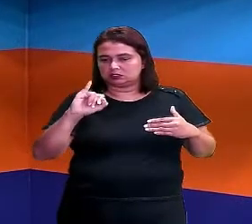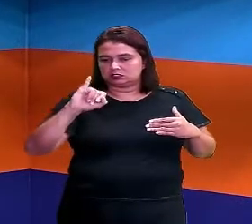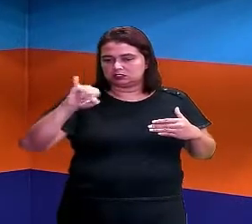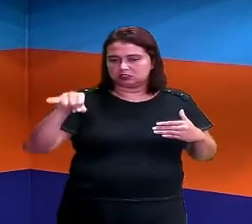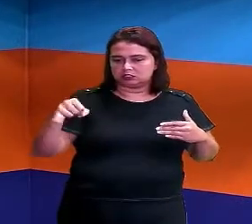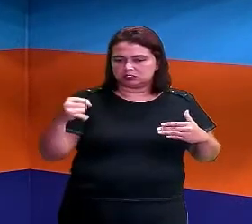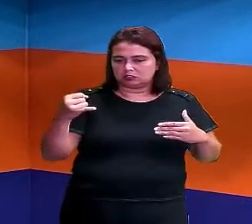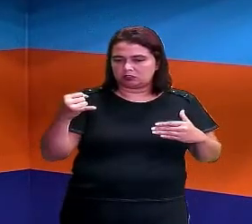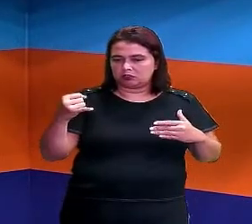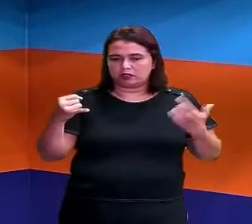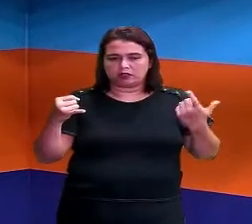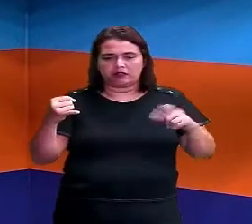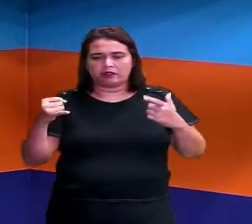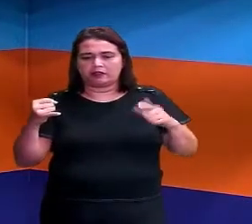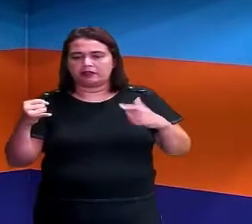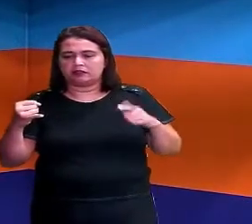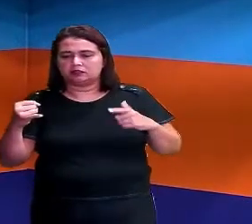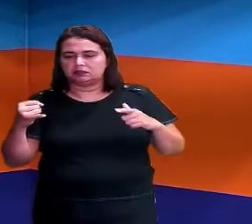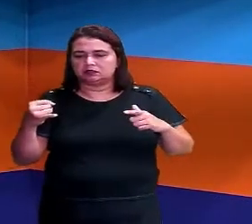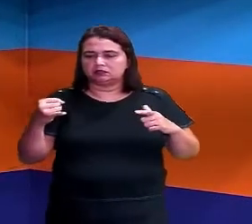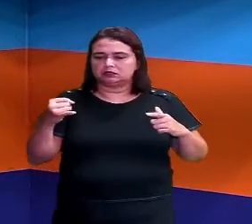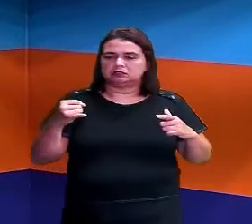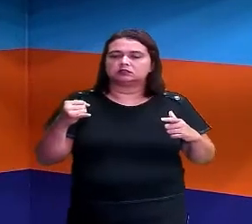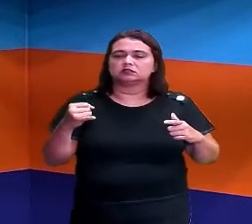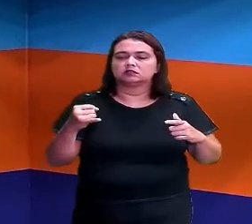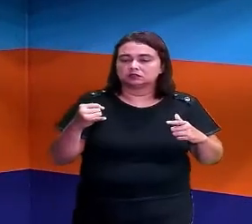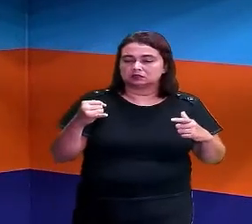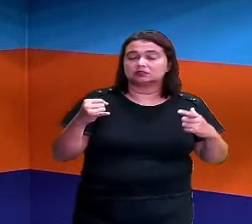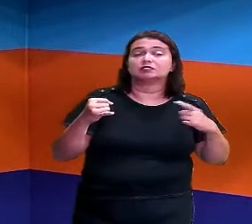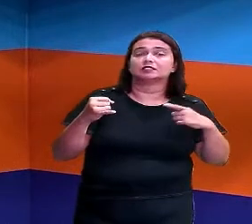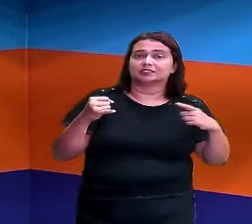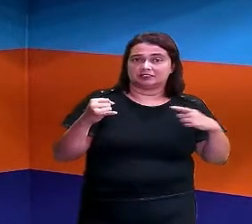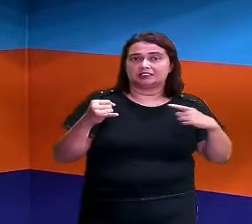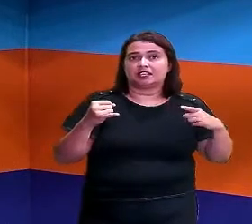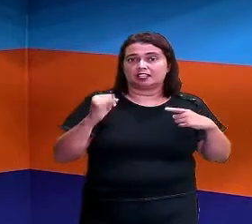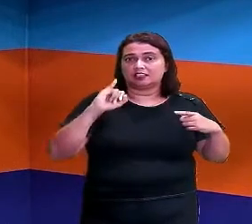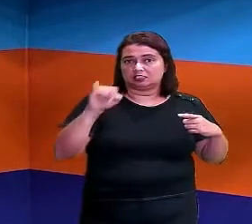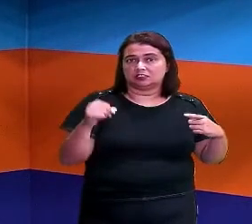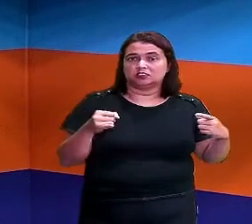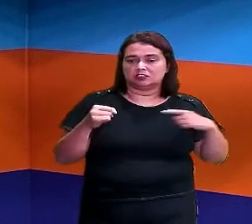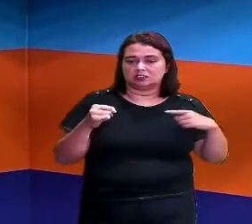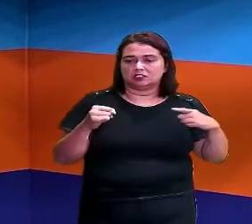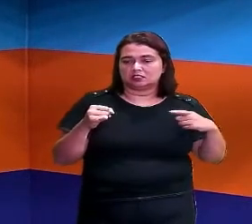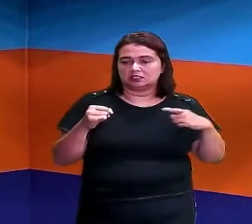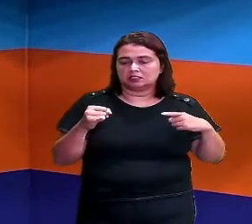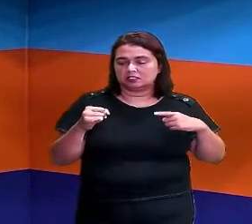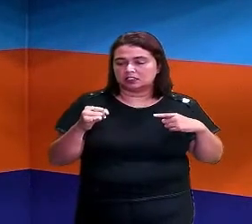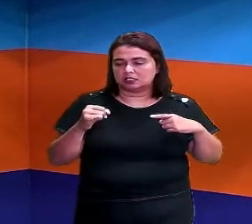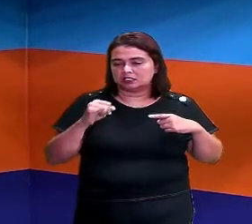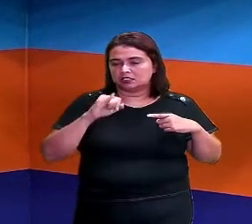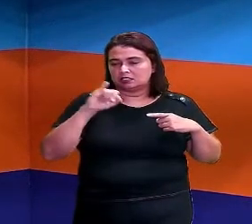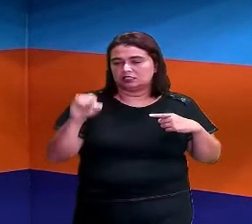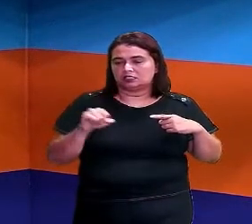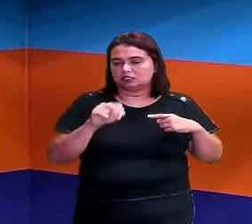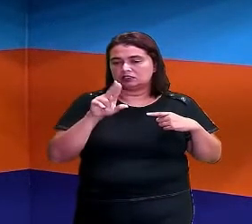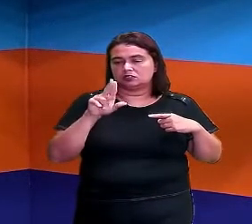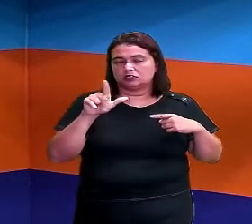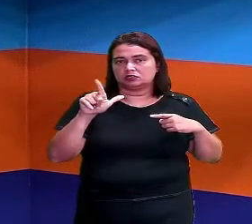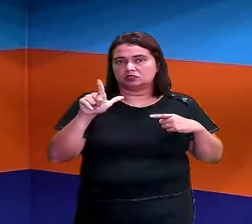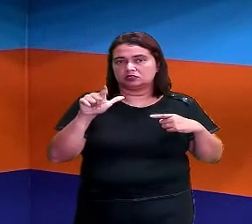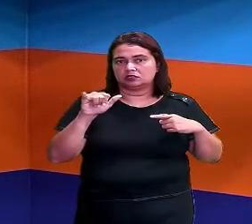J. Não temos, mas a gente chegou na letrinha J. Olha aqui, J de Juliette.